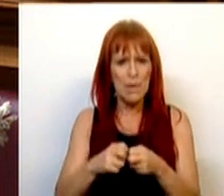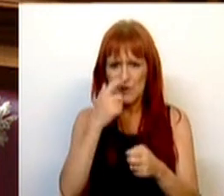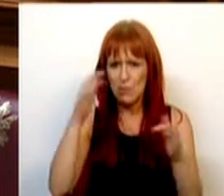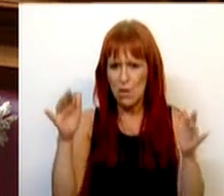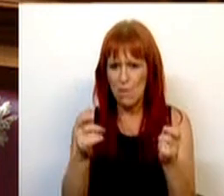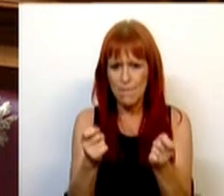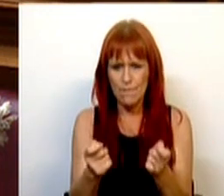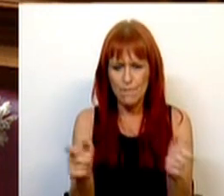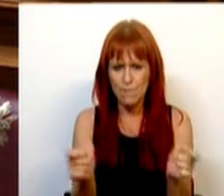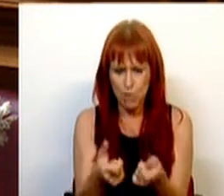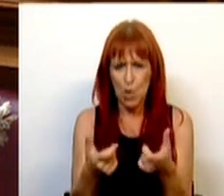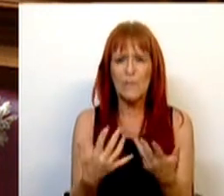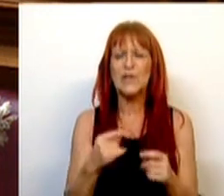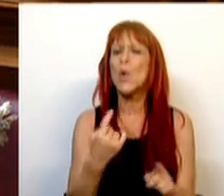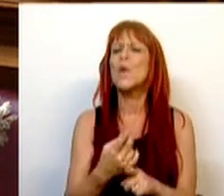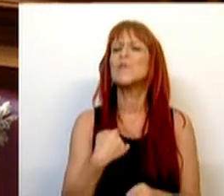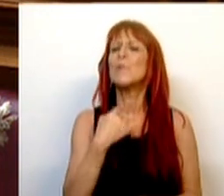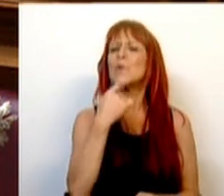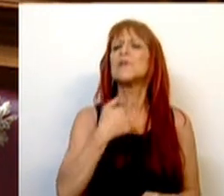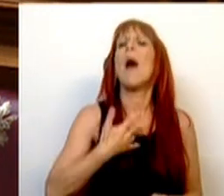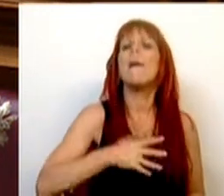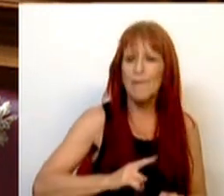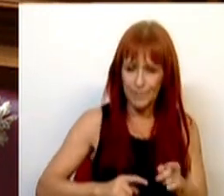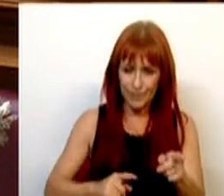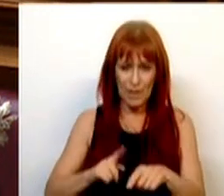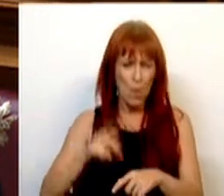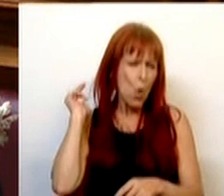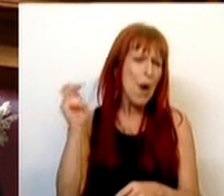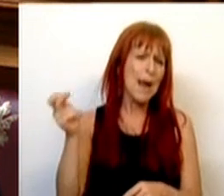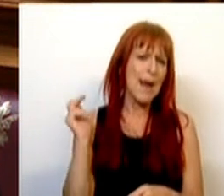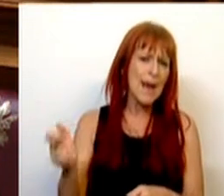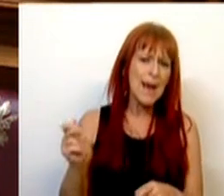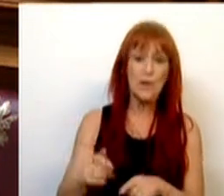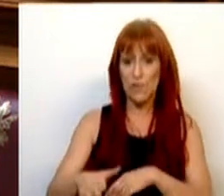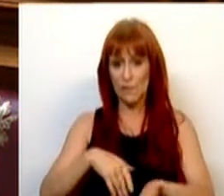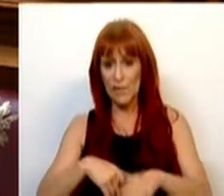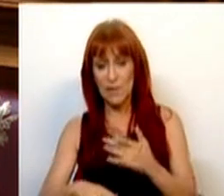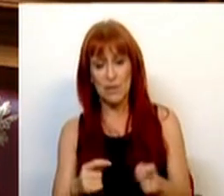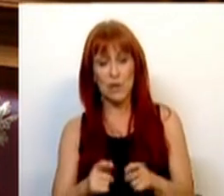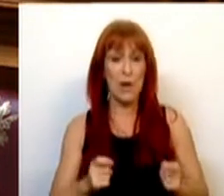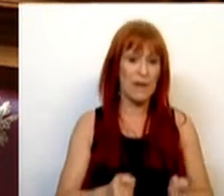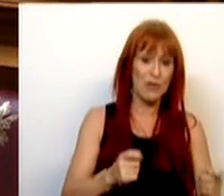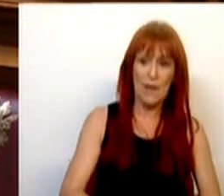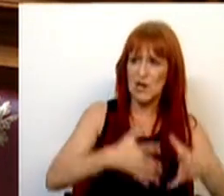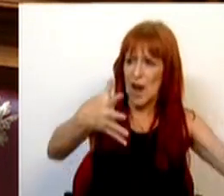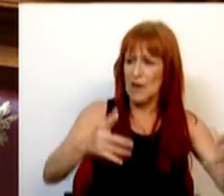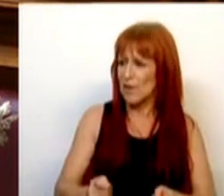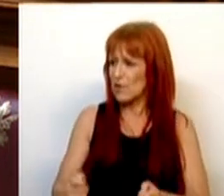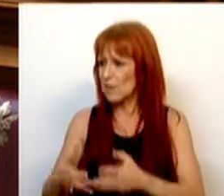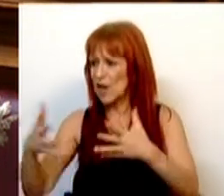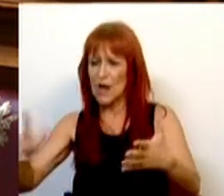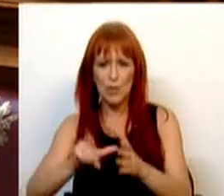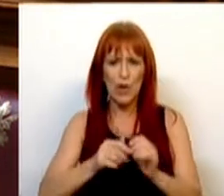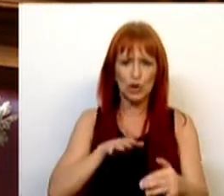demografia. Mas há uma coisa que eu gostava de referir. Durante muitos anos fizemos grandes investimentos em